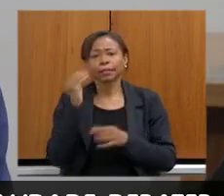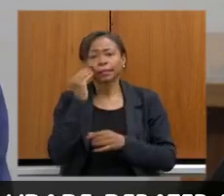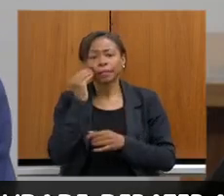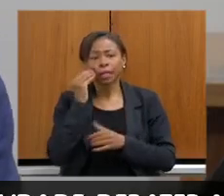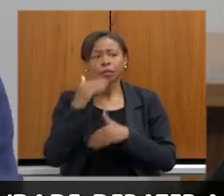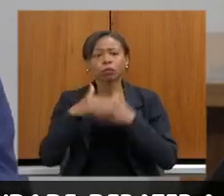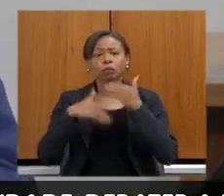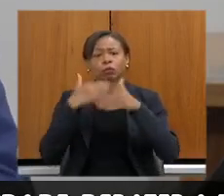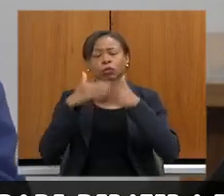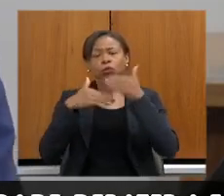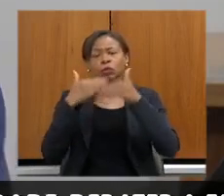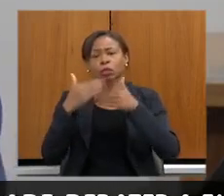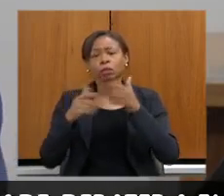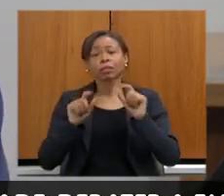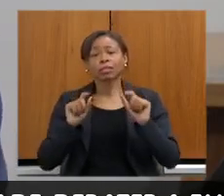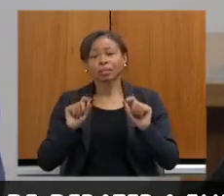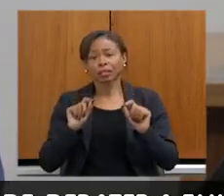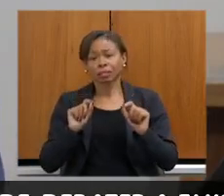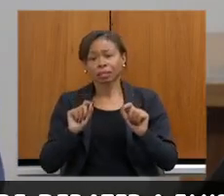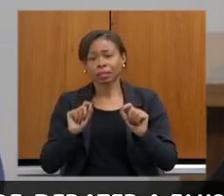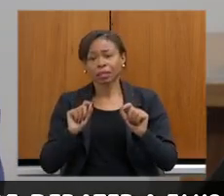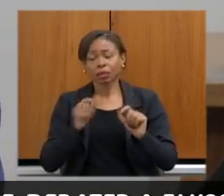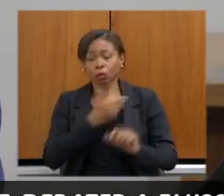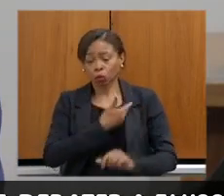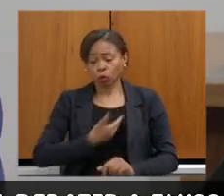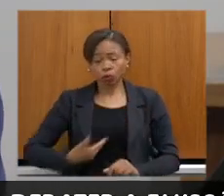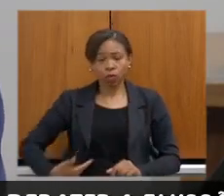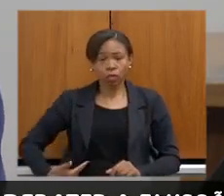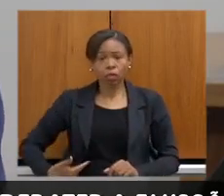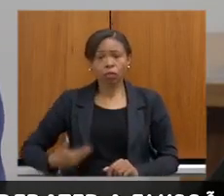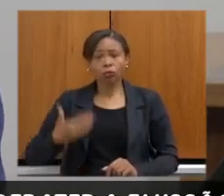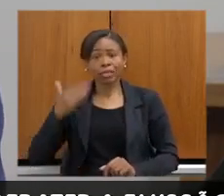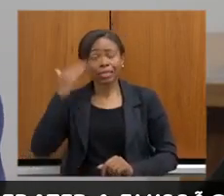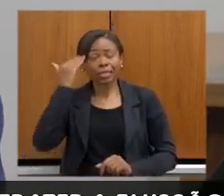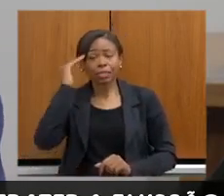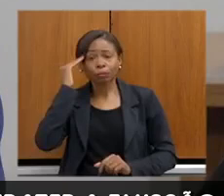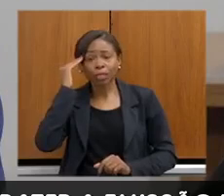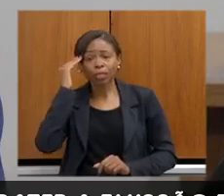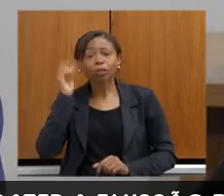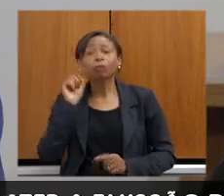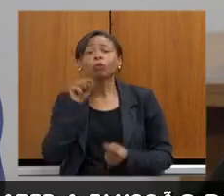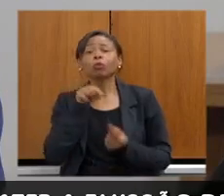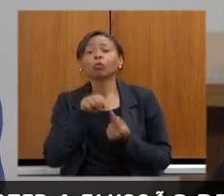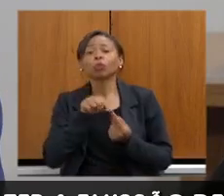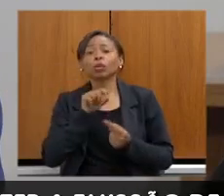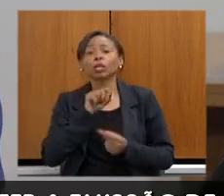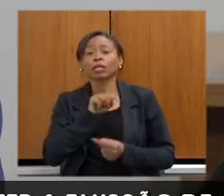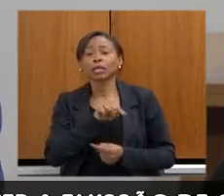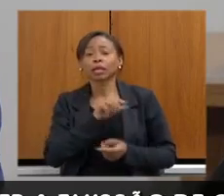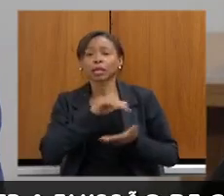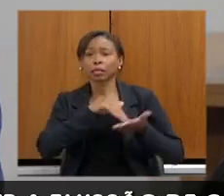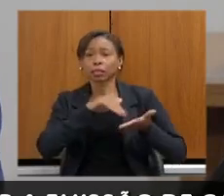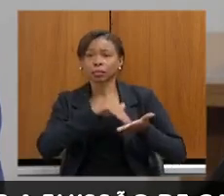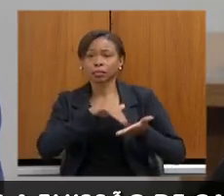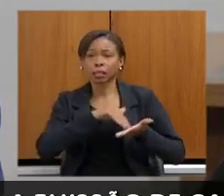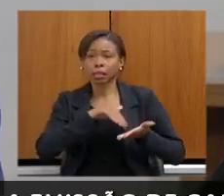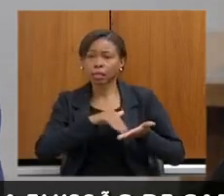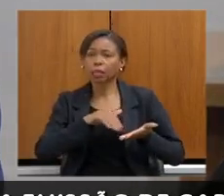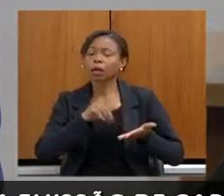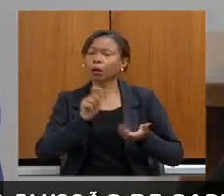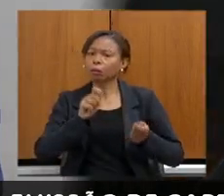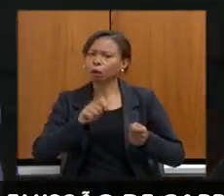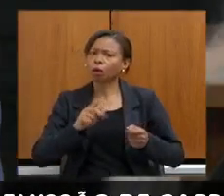no entendimento e no governo, para que a Secretaria de Meio Ambiente possa ser os servidores mais